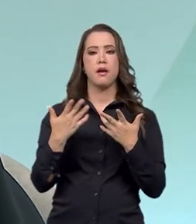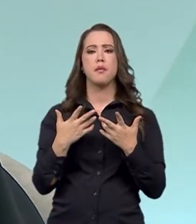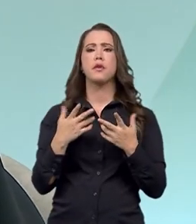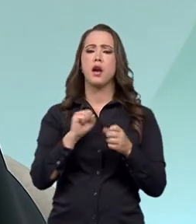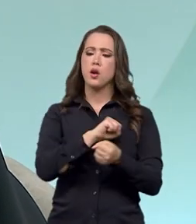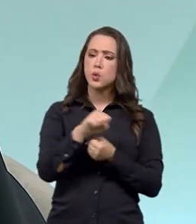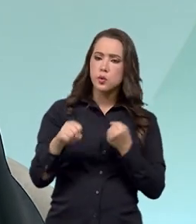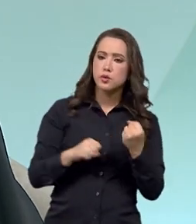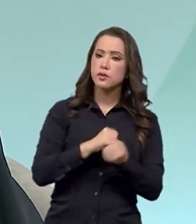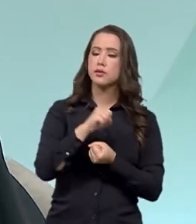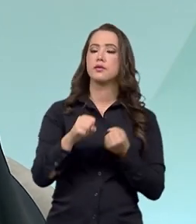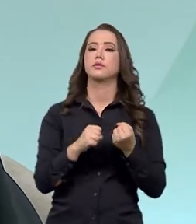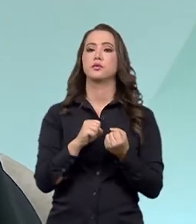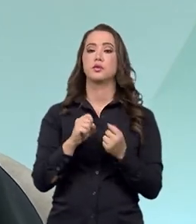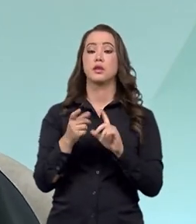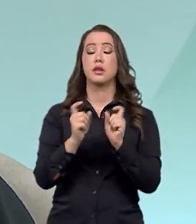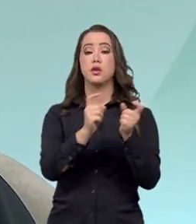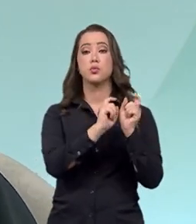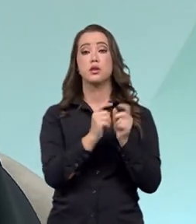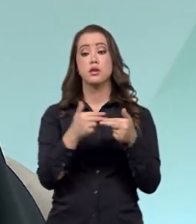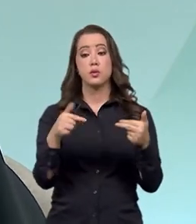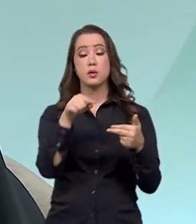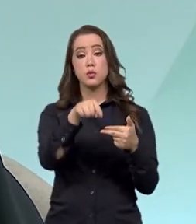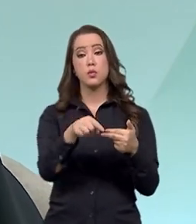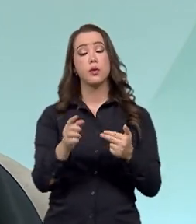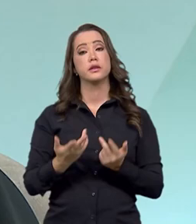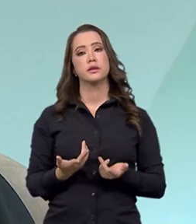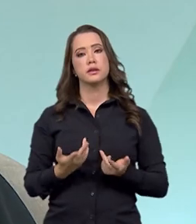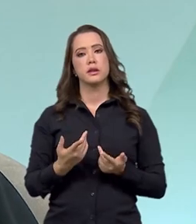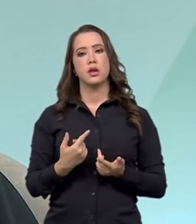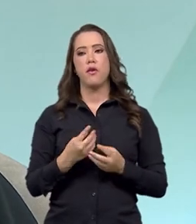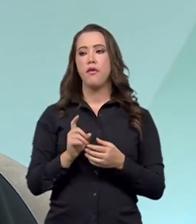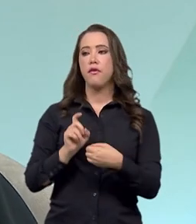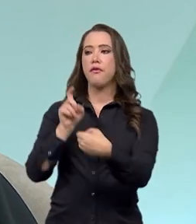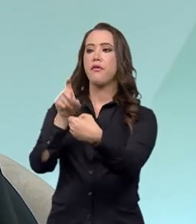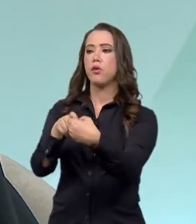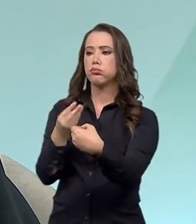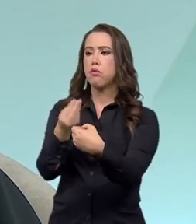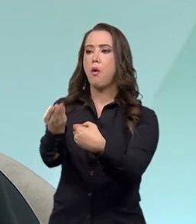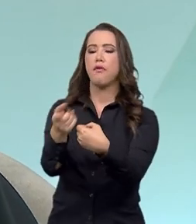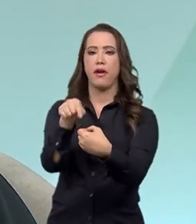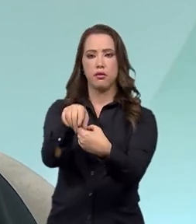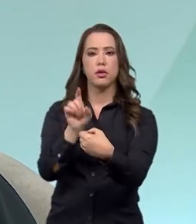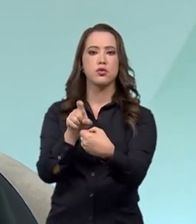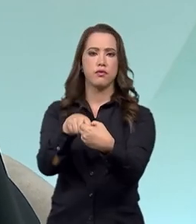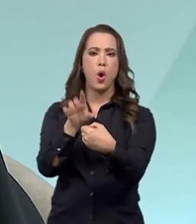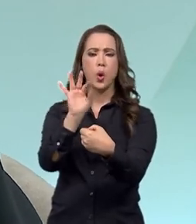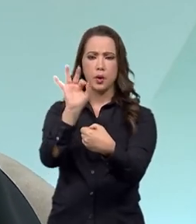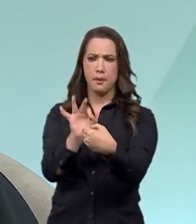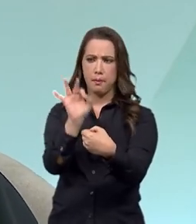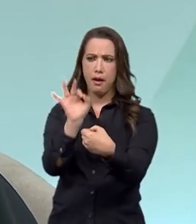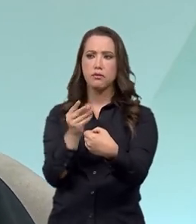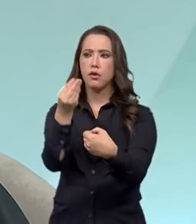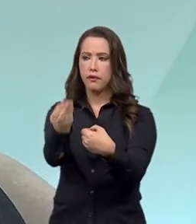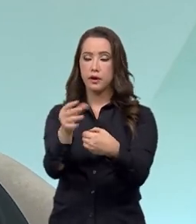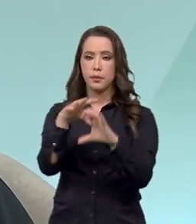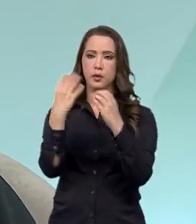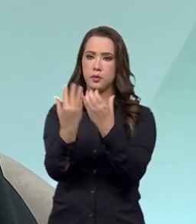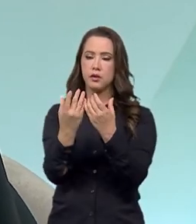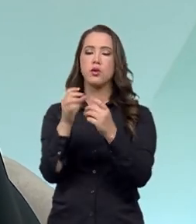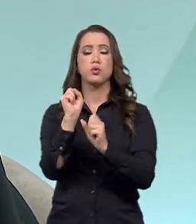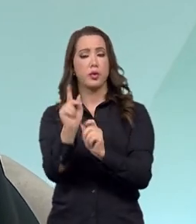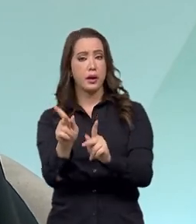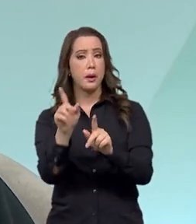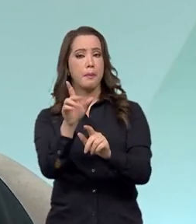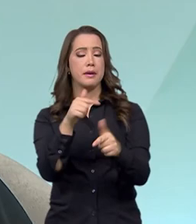sustentabilidade na gestão desses bens, né? Não só devolvê-los restaurados, mas também trabalhar em conjunto com